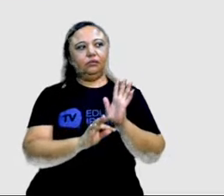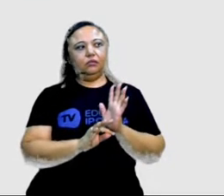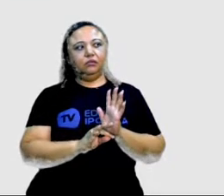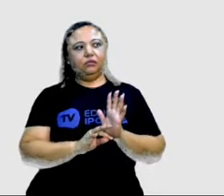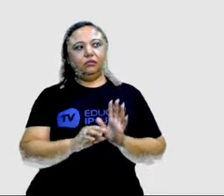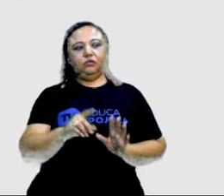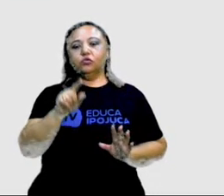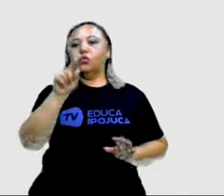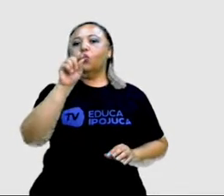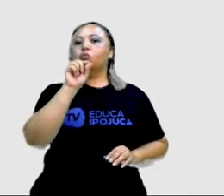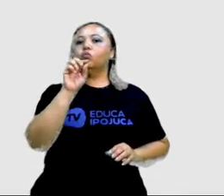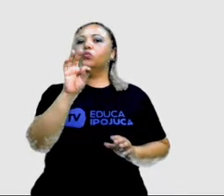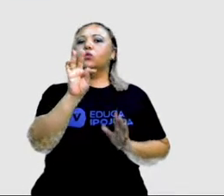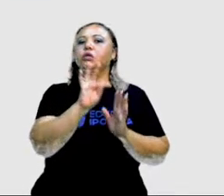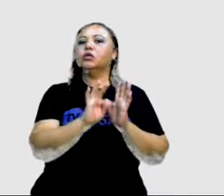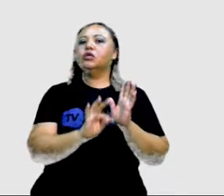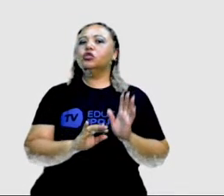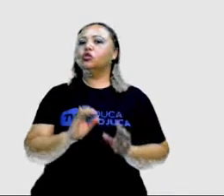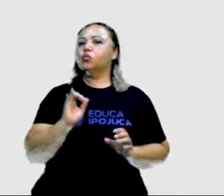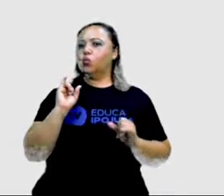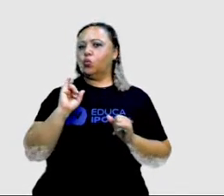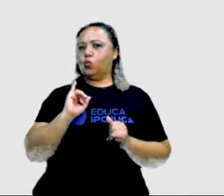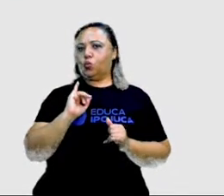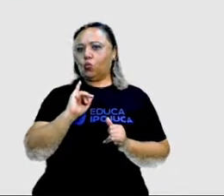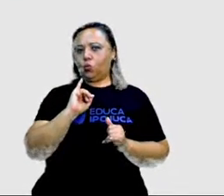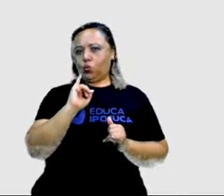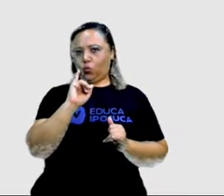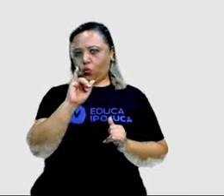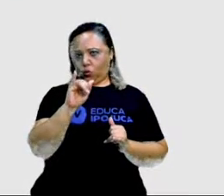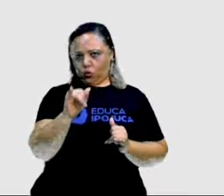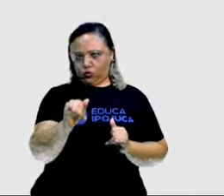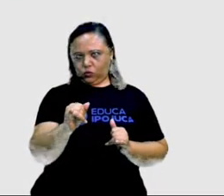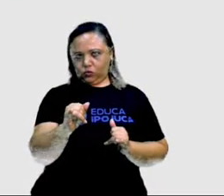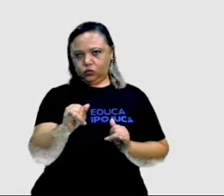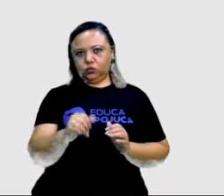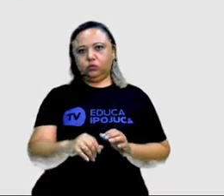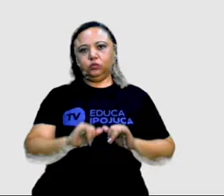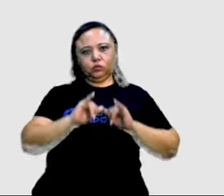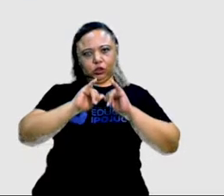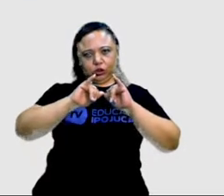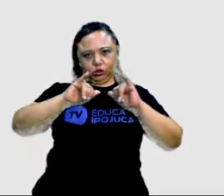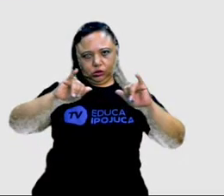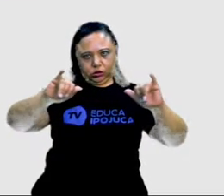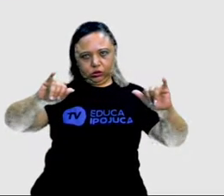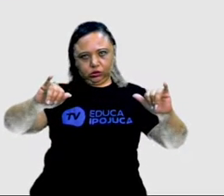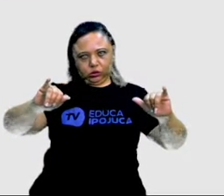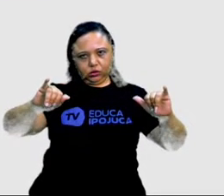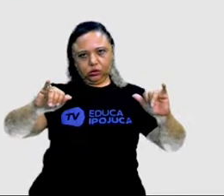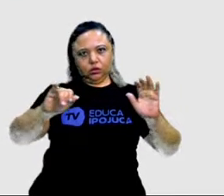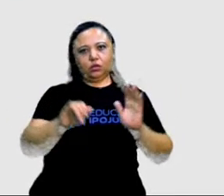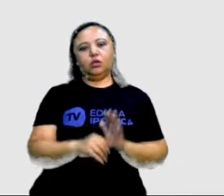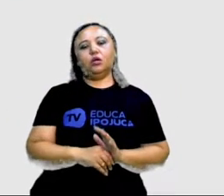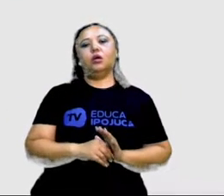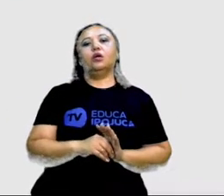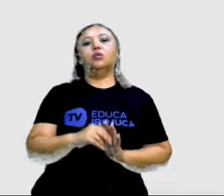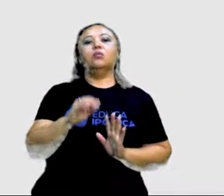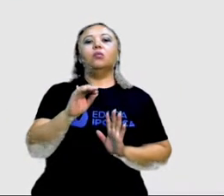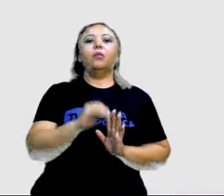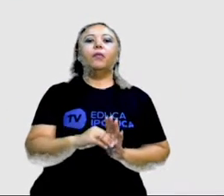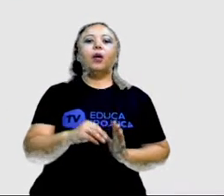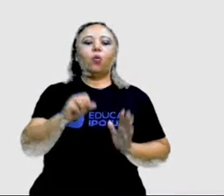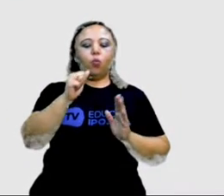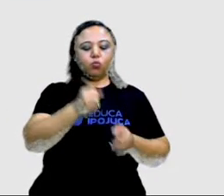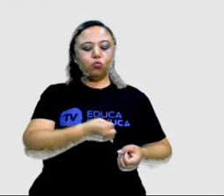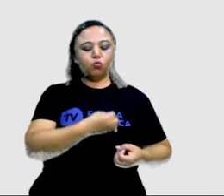é um conto? Uma notícia? Uma fábula? Um